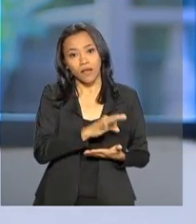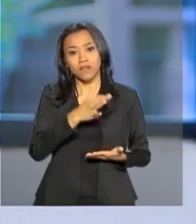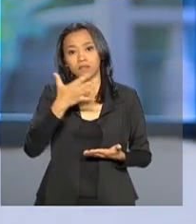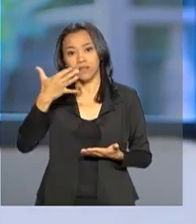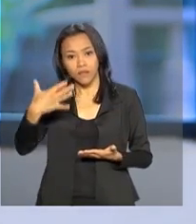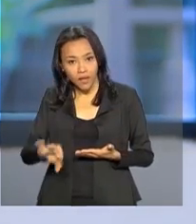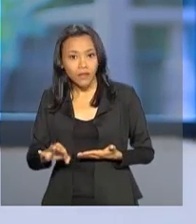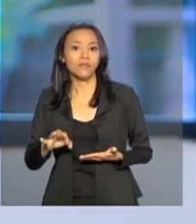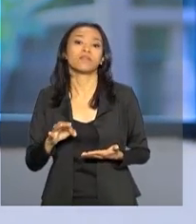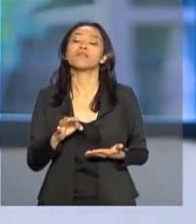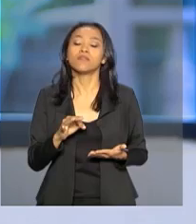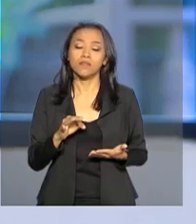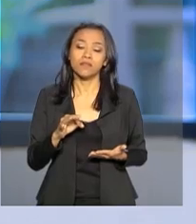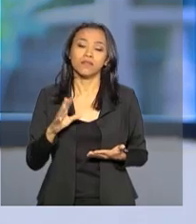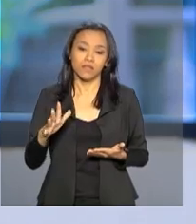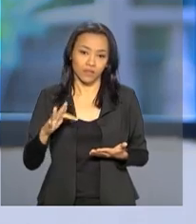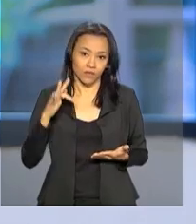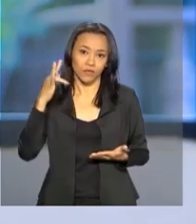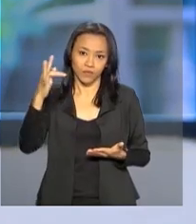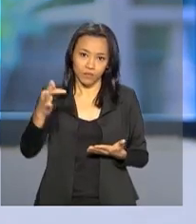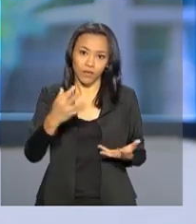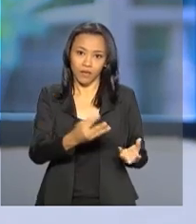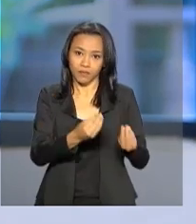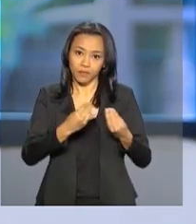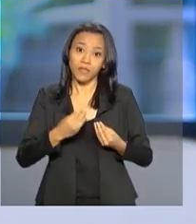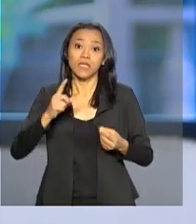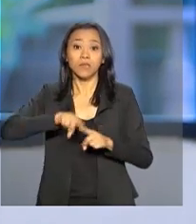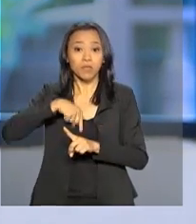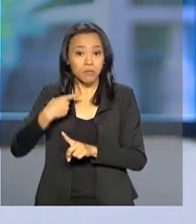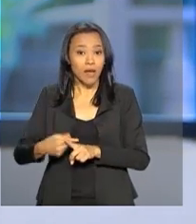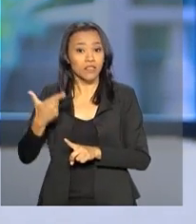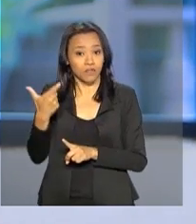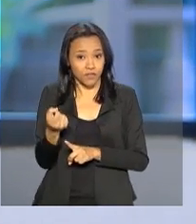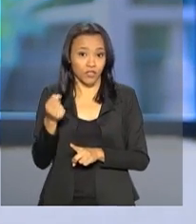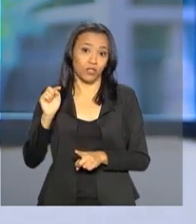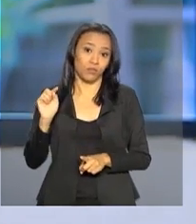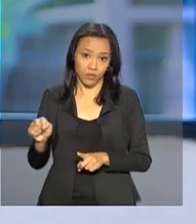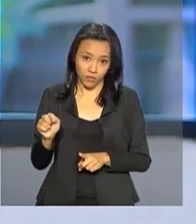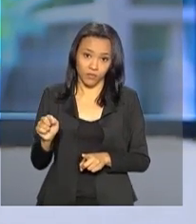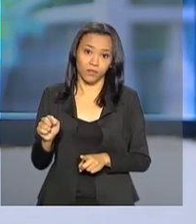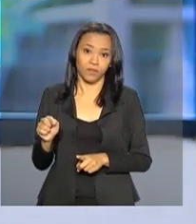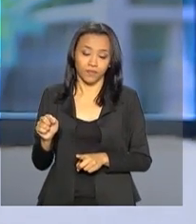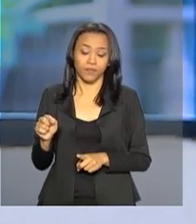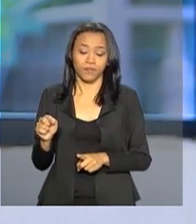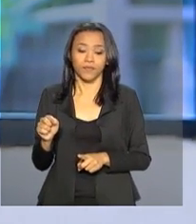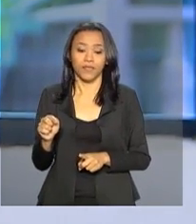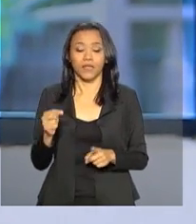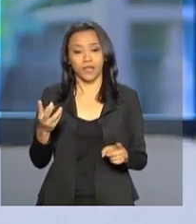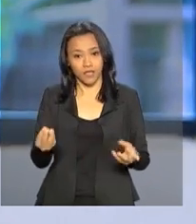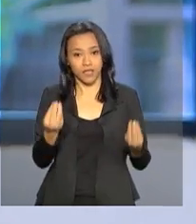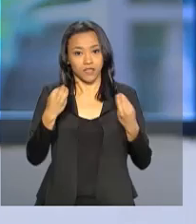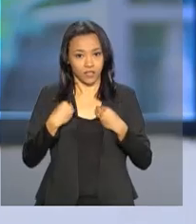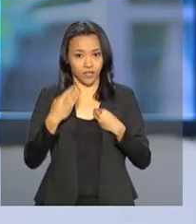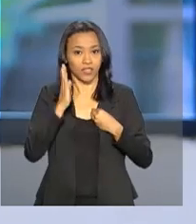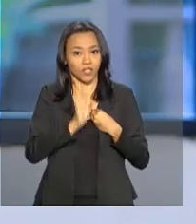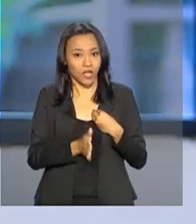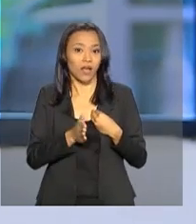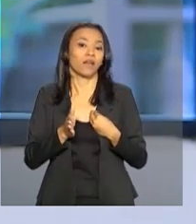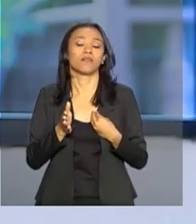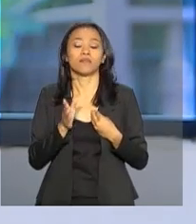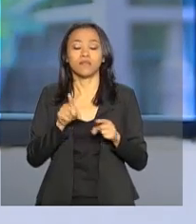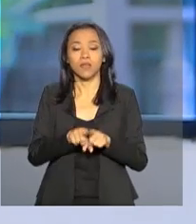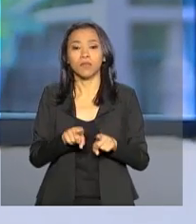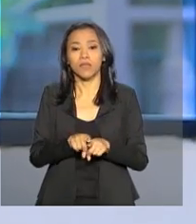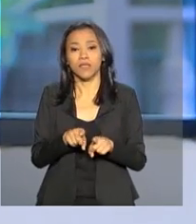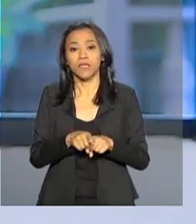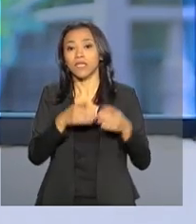indenização nossa futura. E depois, mais 20 mil, que eles deram de adiantamento de